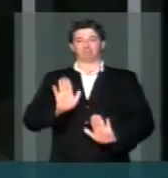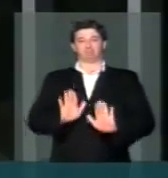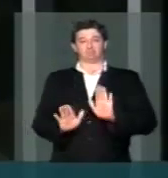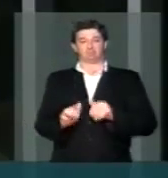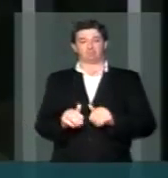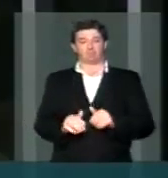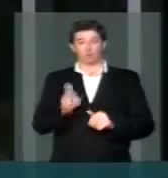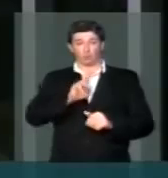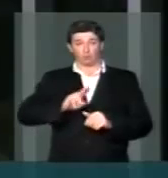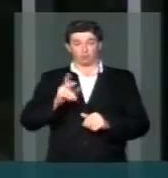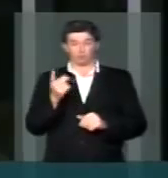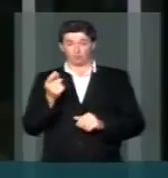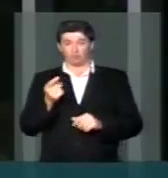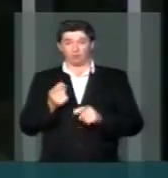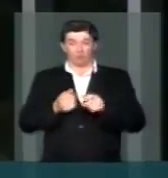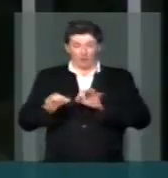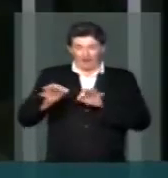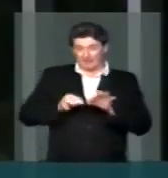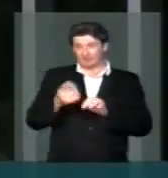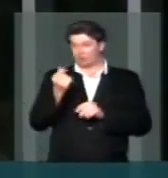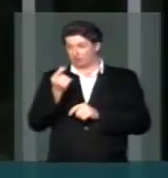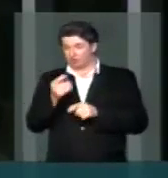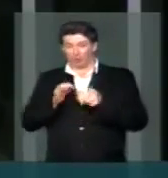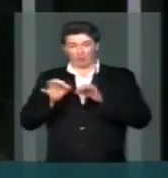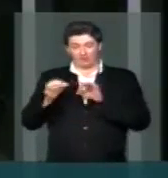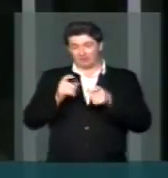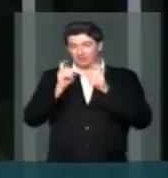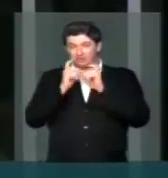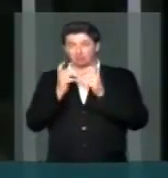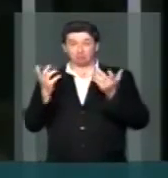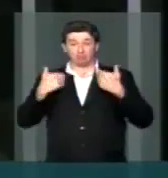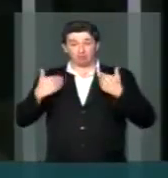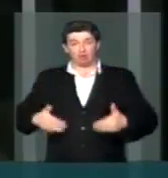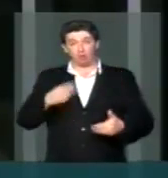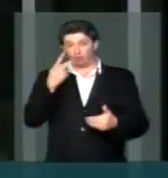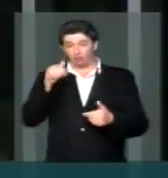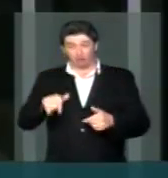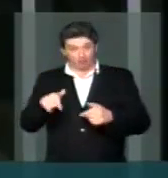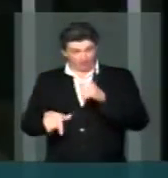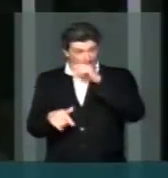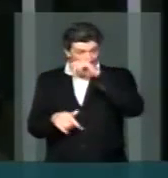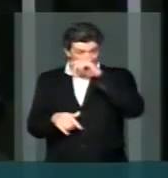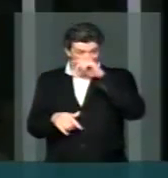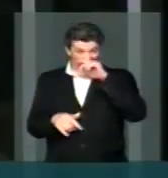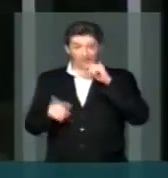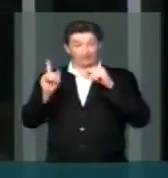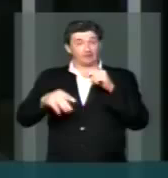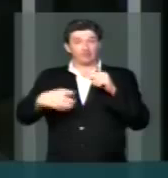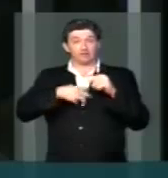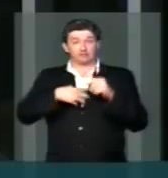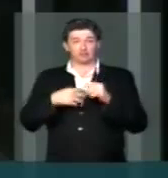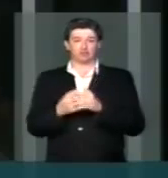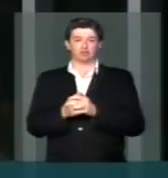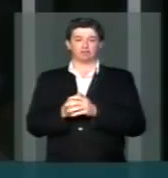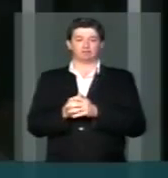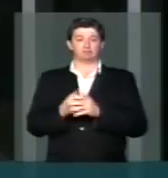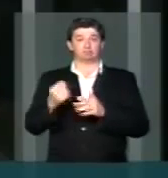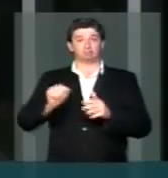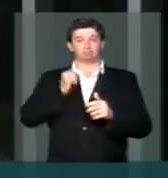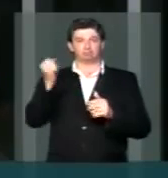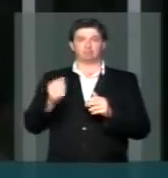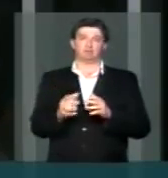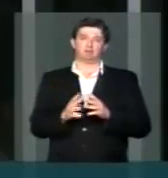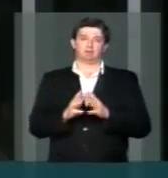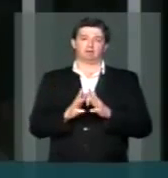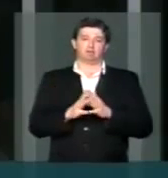otimizando os seus custos, otimizando a gestão. E aqui eu trago, senhor presidente, um sentimento de indignação,